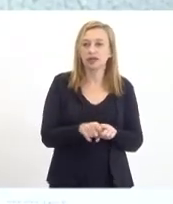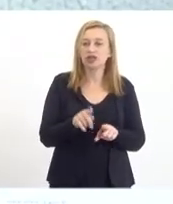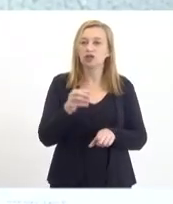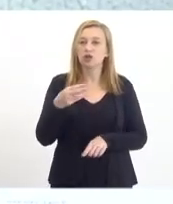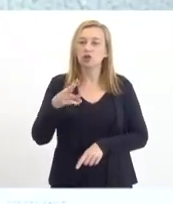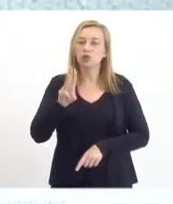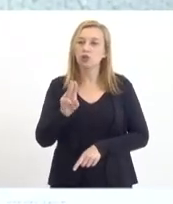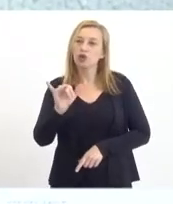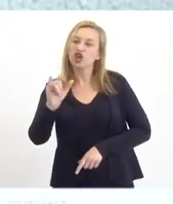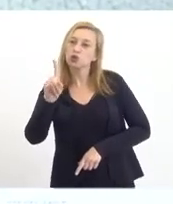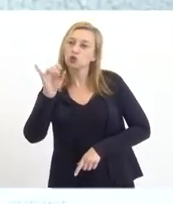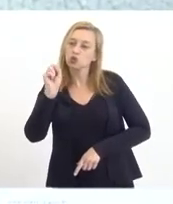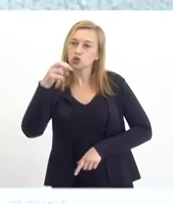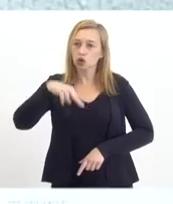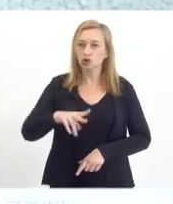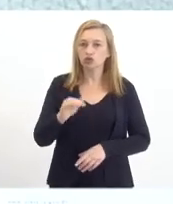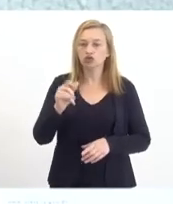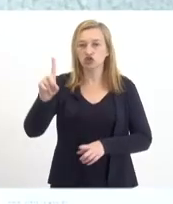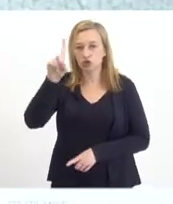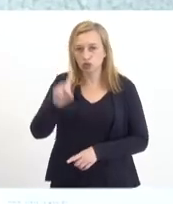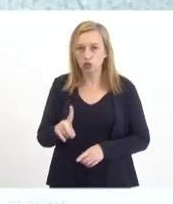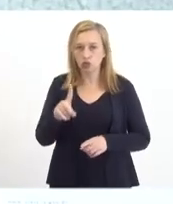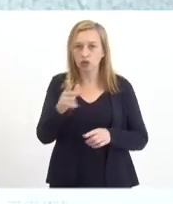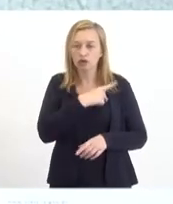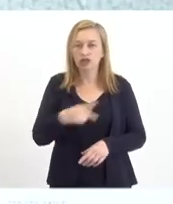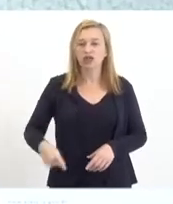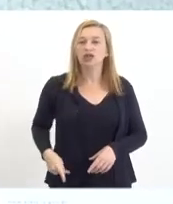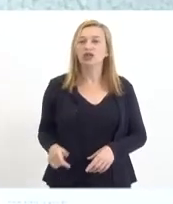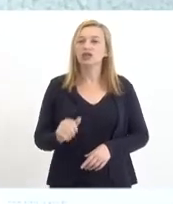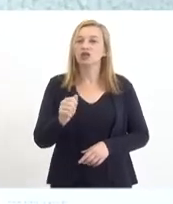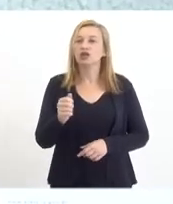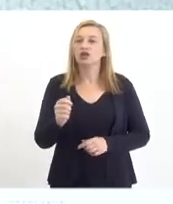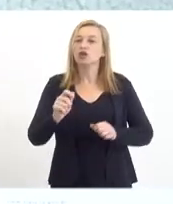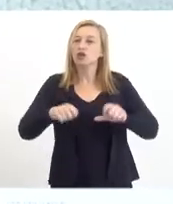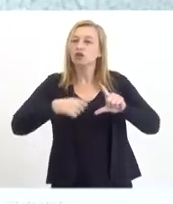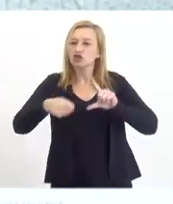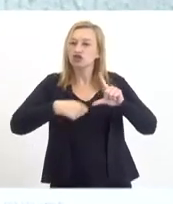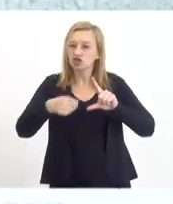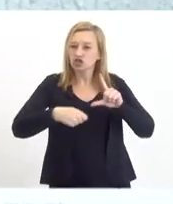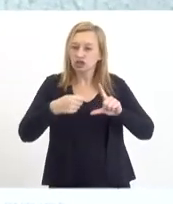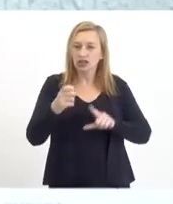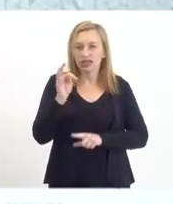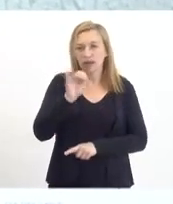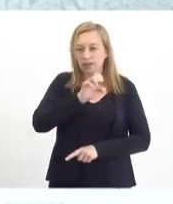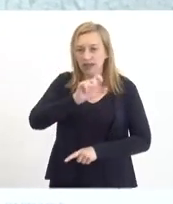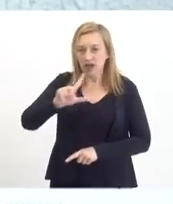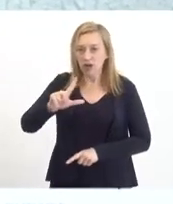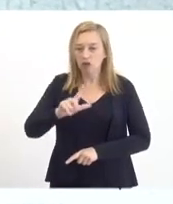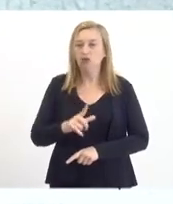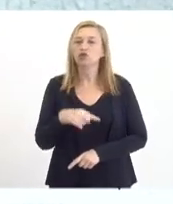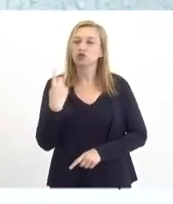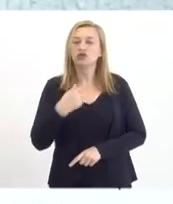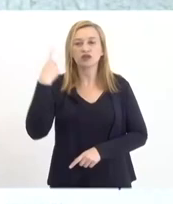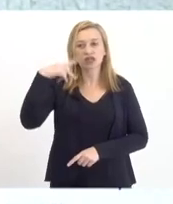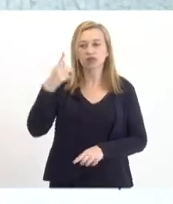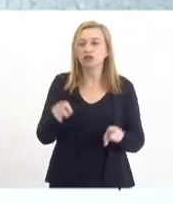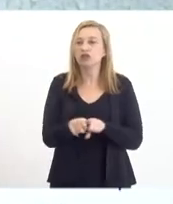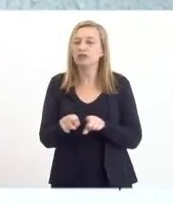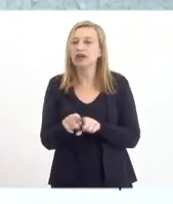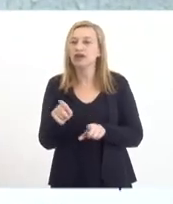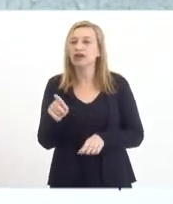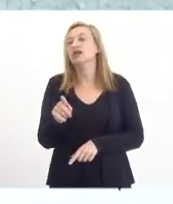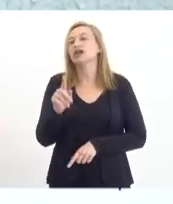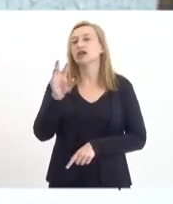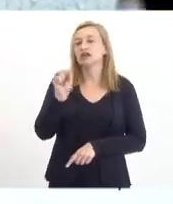Rodrigues, diretor-presidente da INAND Logística e Terminais, nosso vereador também de Seropédica,